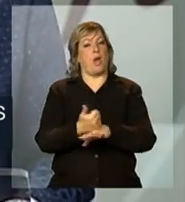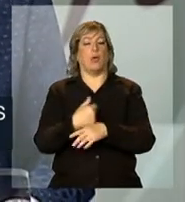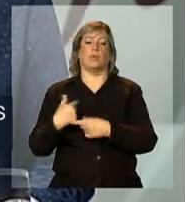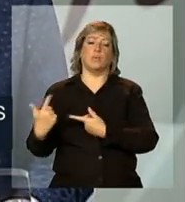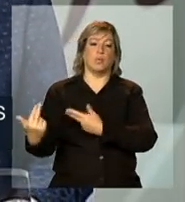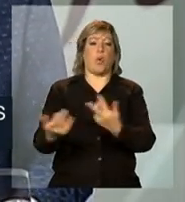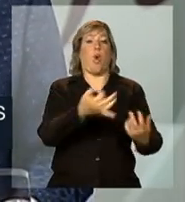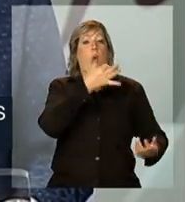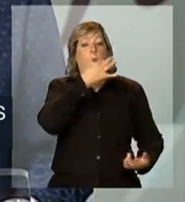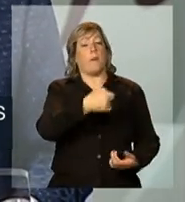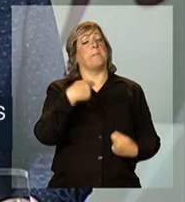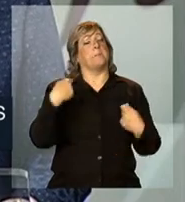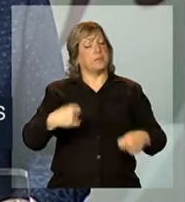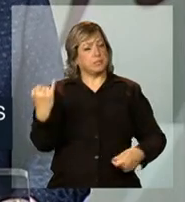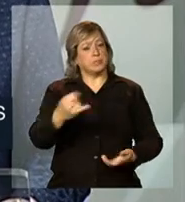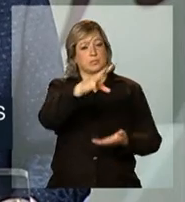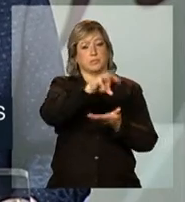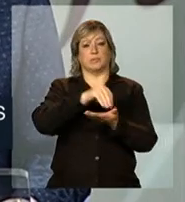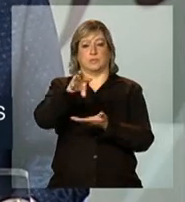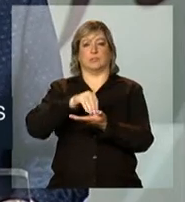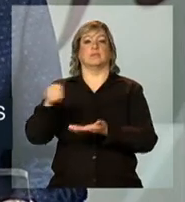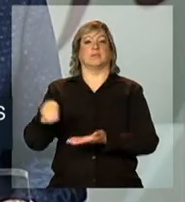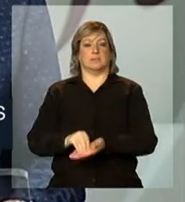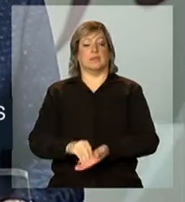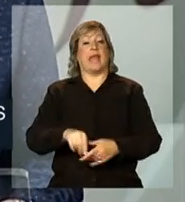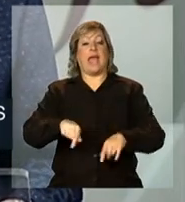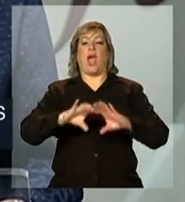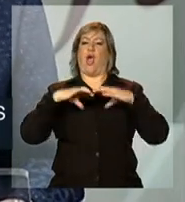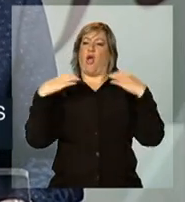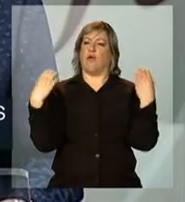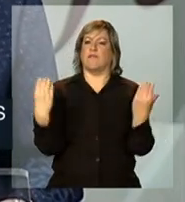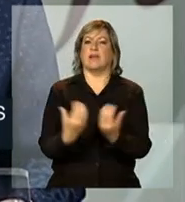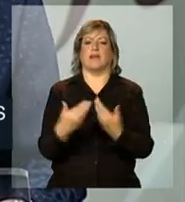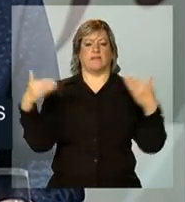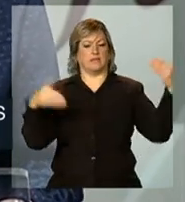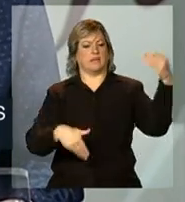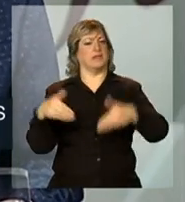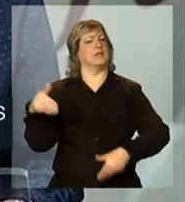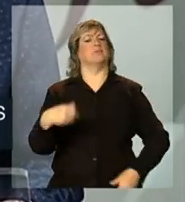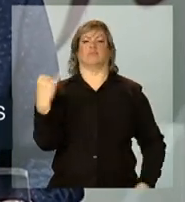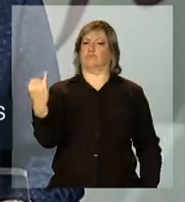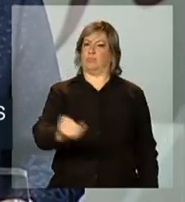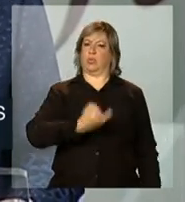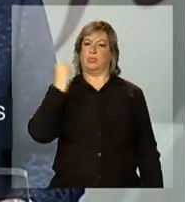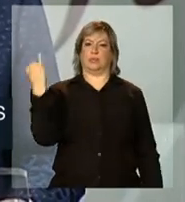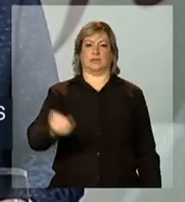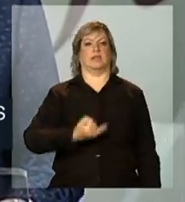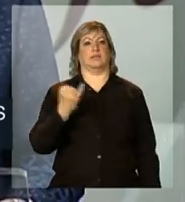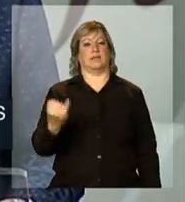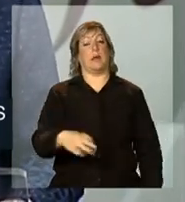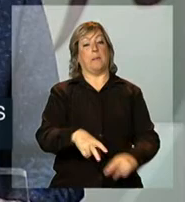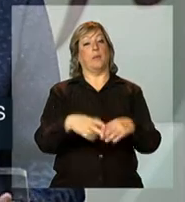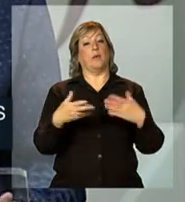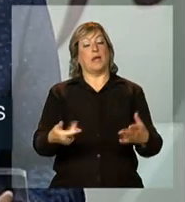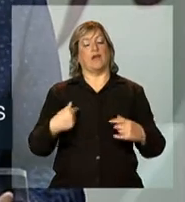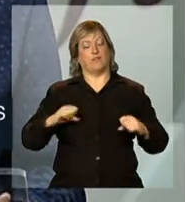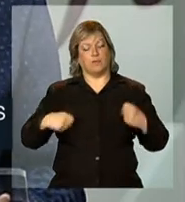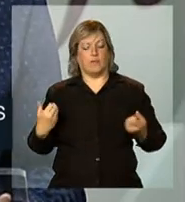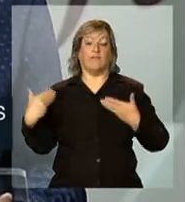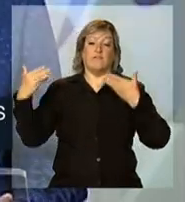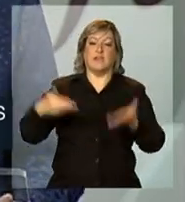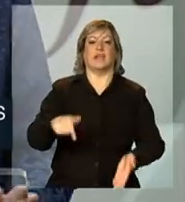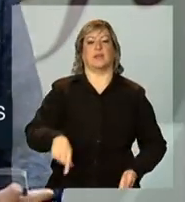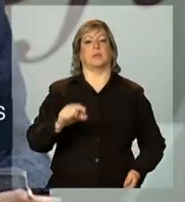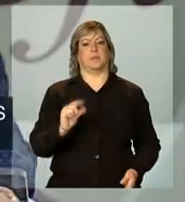Por isso, esses fóruns, essas conferências são tão importantes. Por isso, eu fiz esse esforço para estar